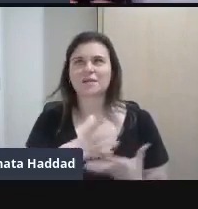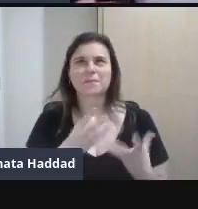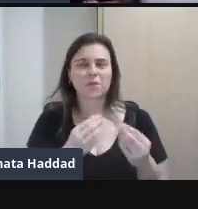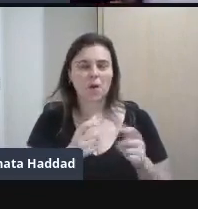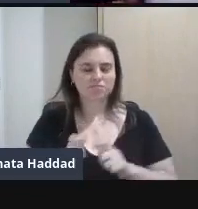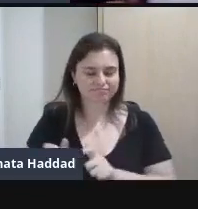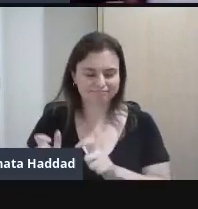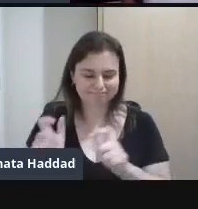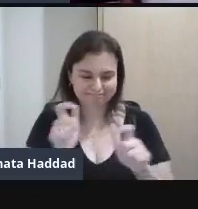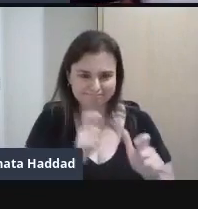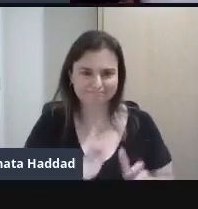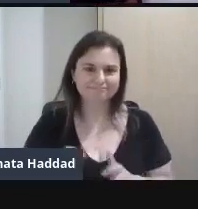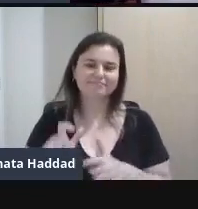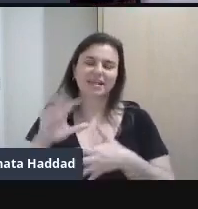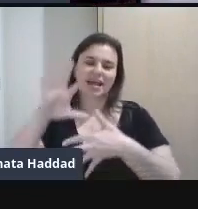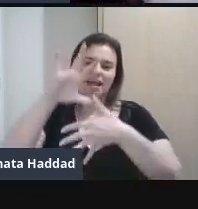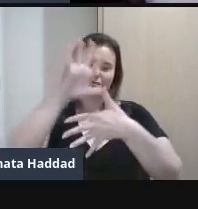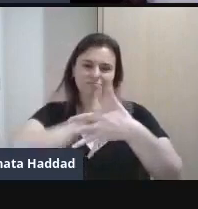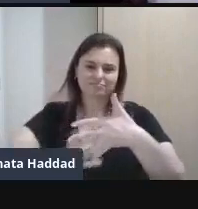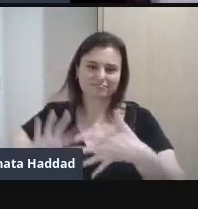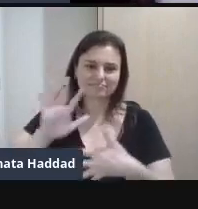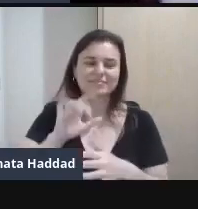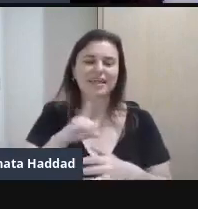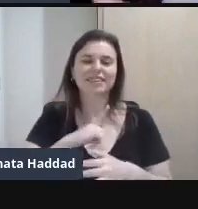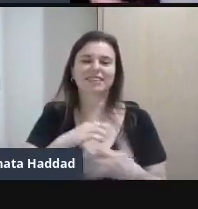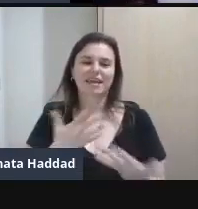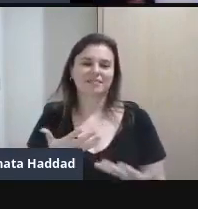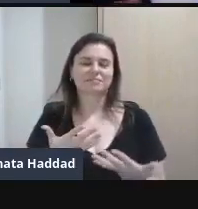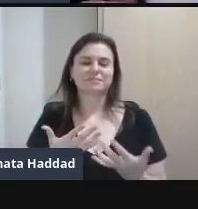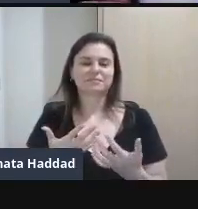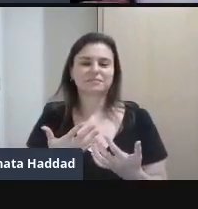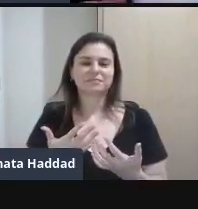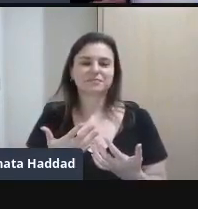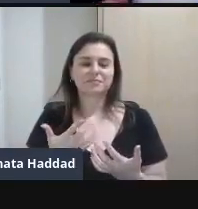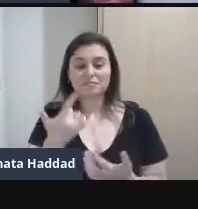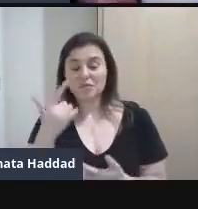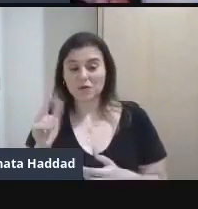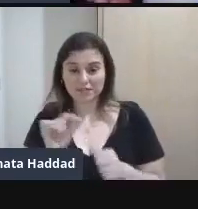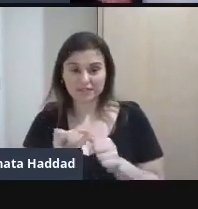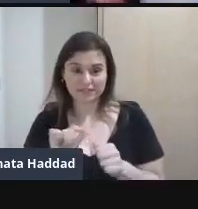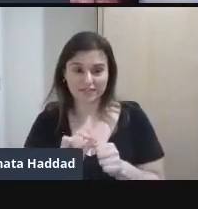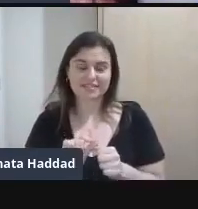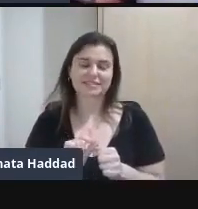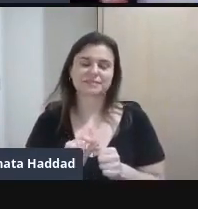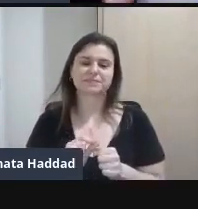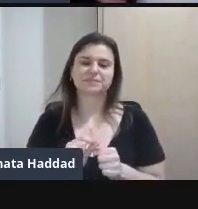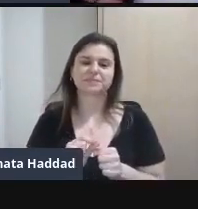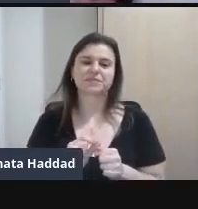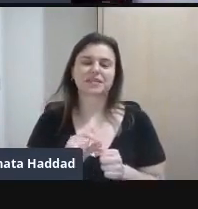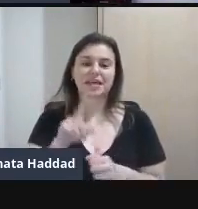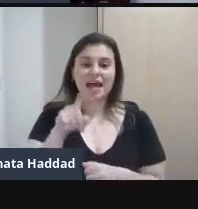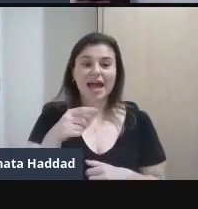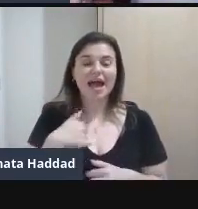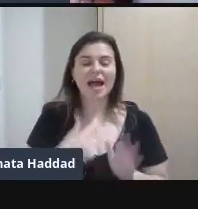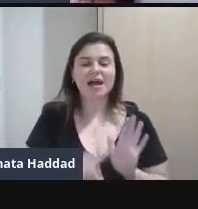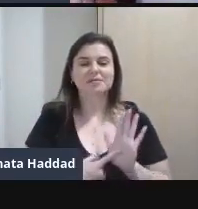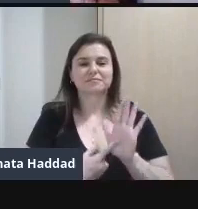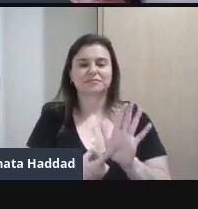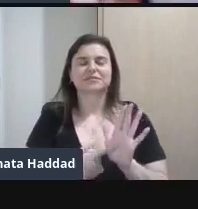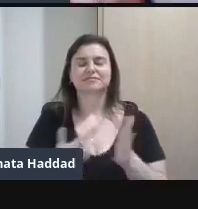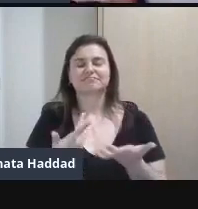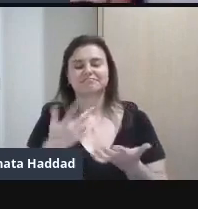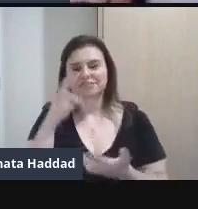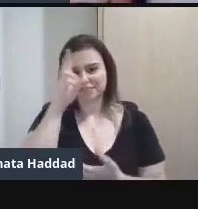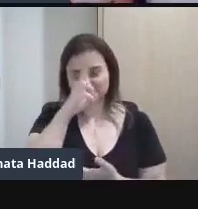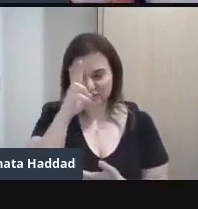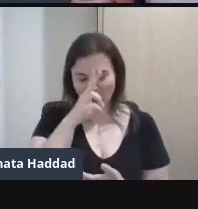continentes Histórias de mulheres E outra coisa que ela faz Também é incrível nesse livro É que ela conta A história da história Então como